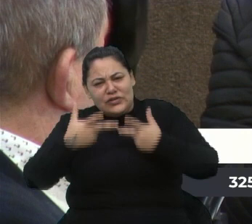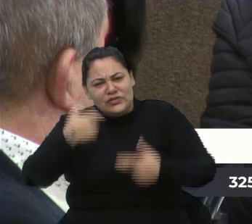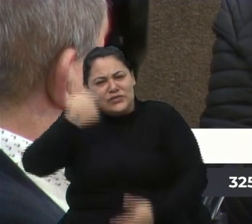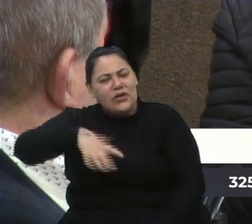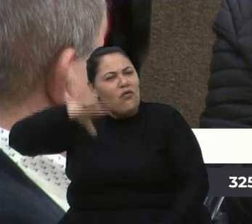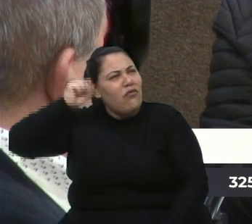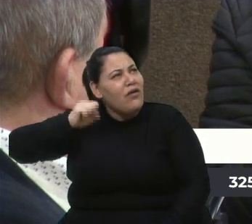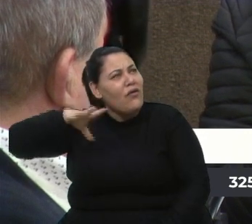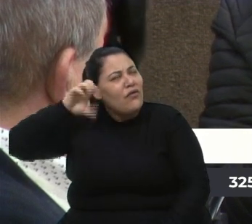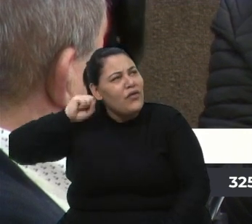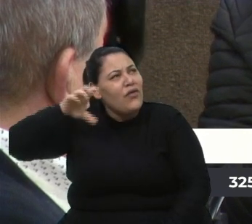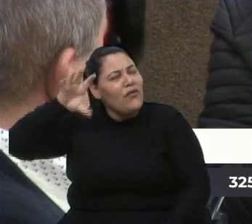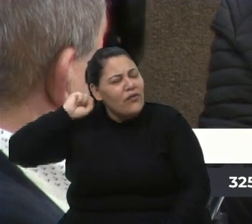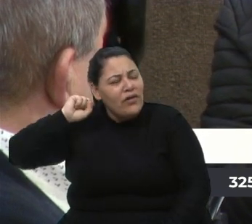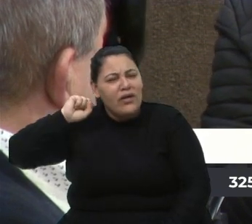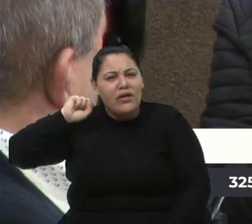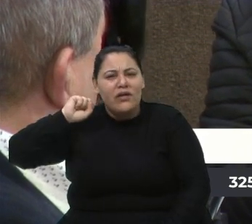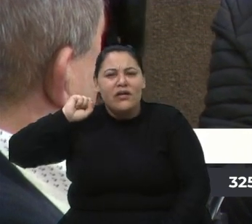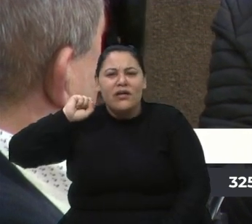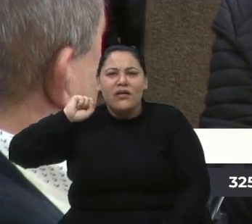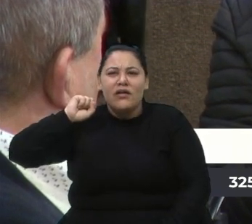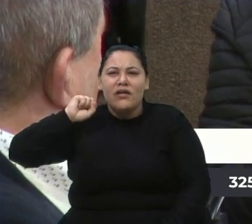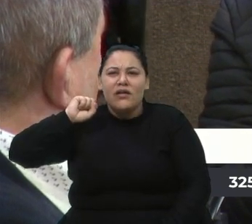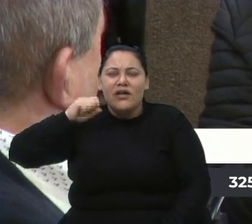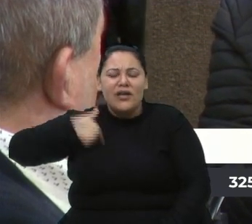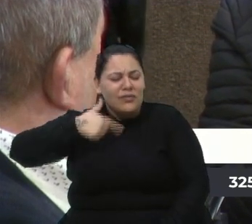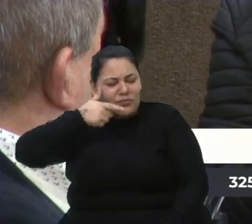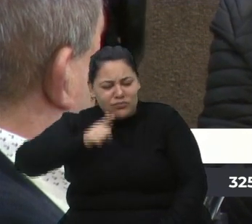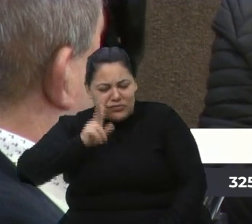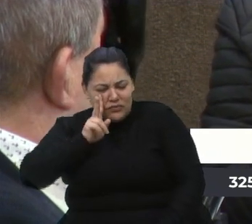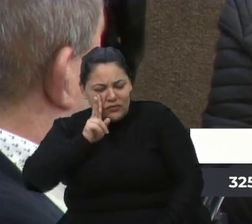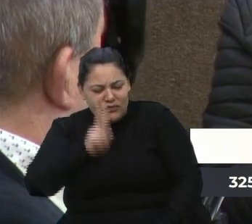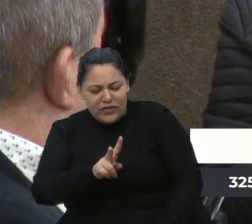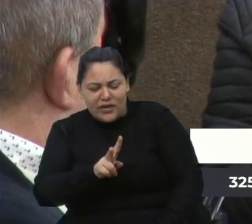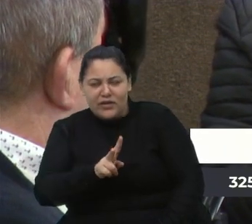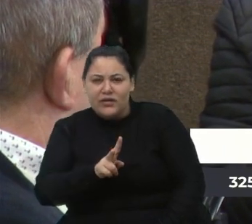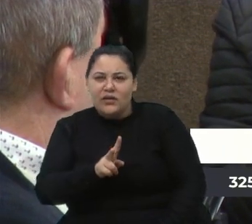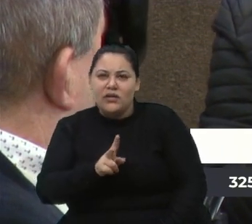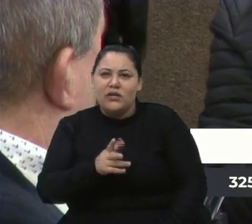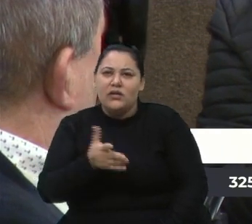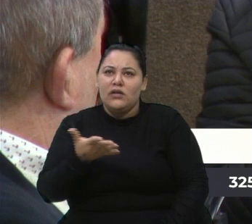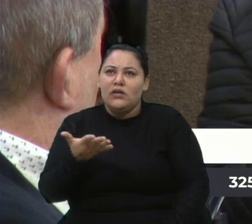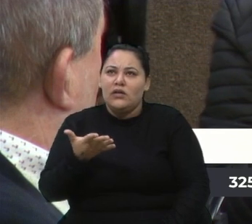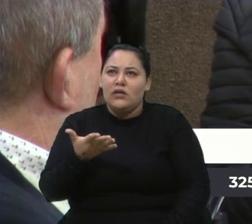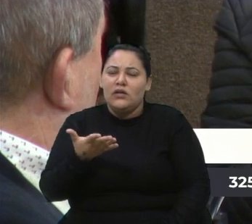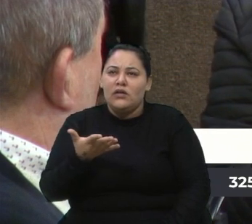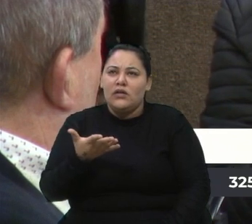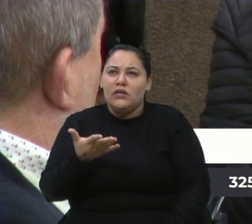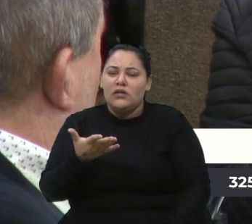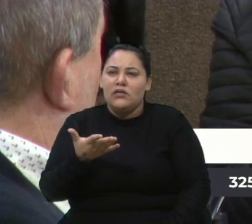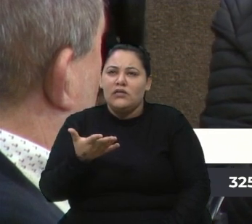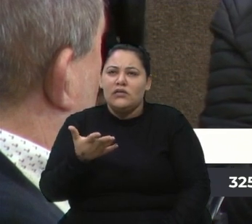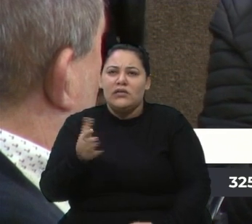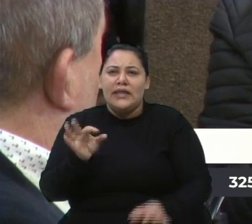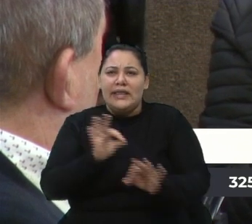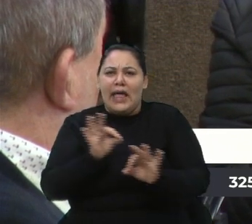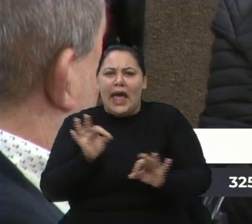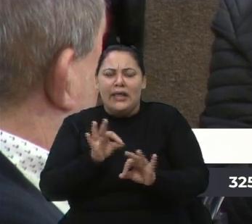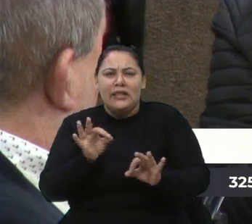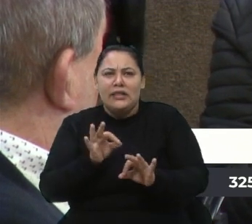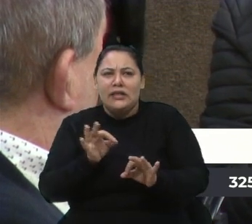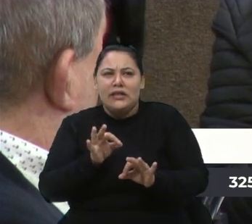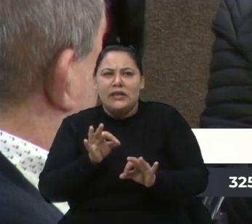ouvindo, e a gente não consegue ver algo na altura, na altura da